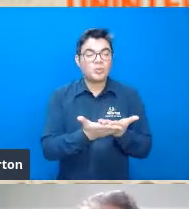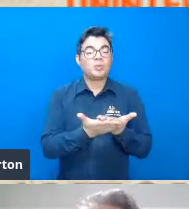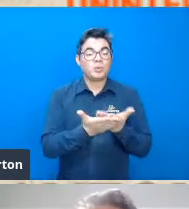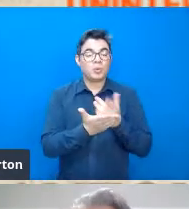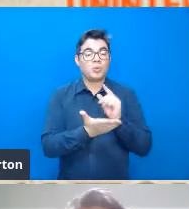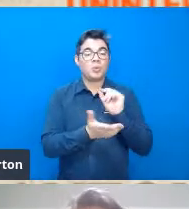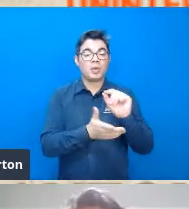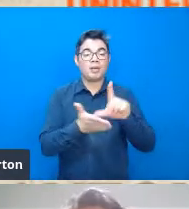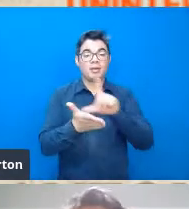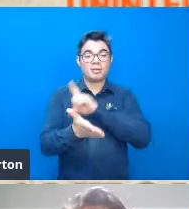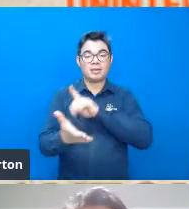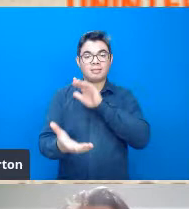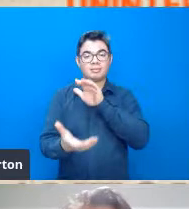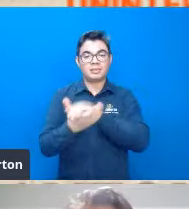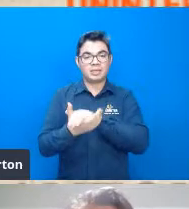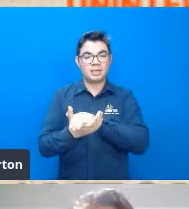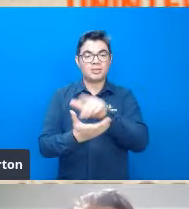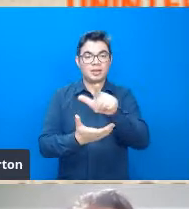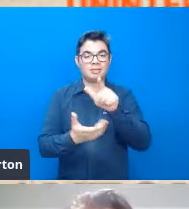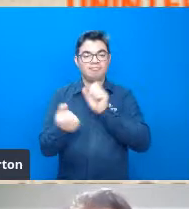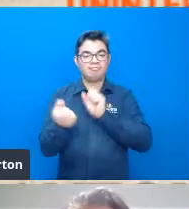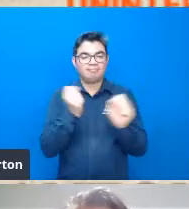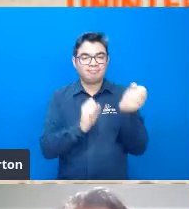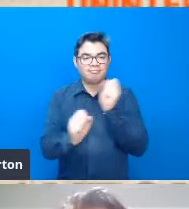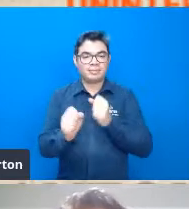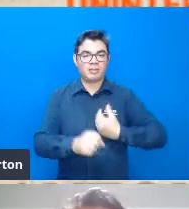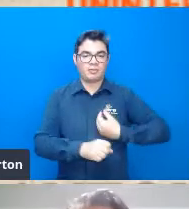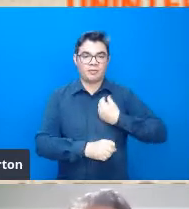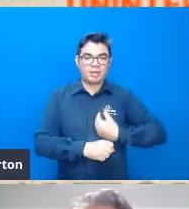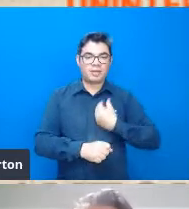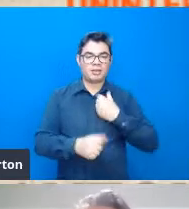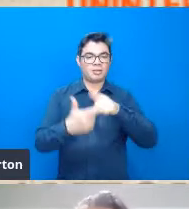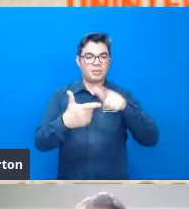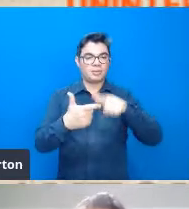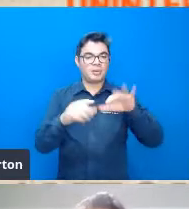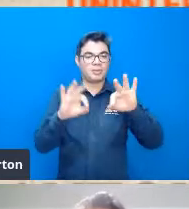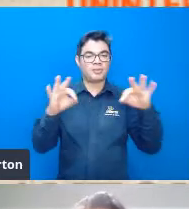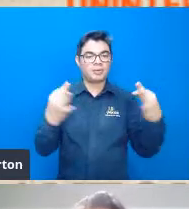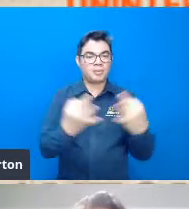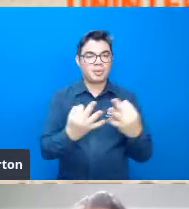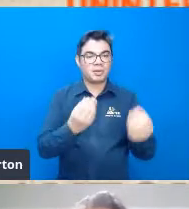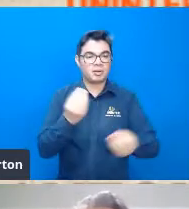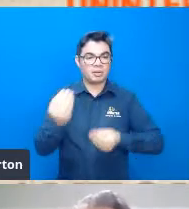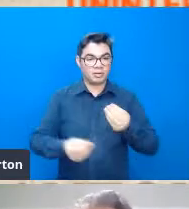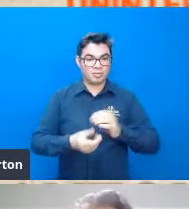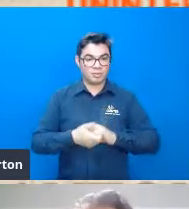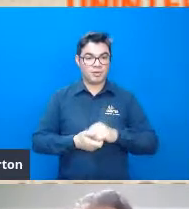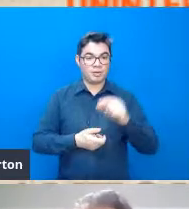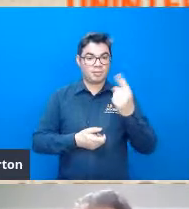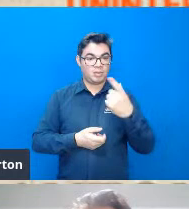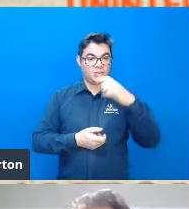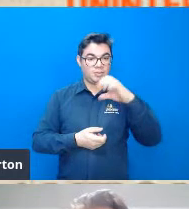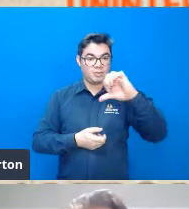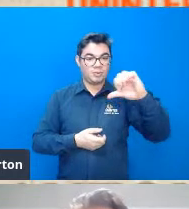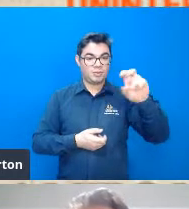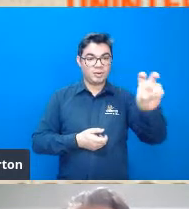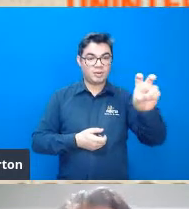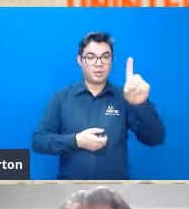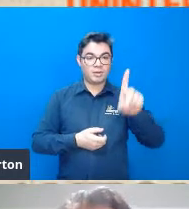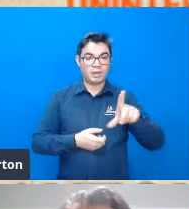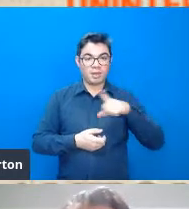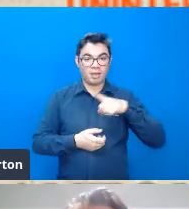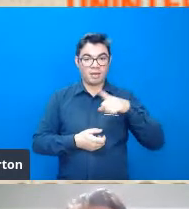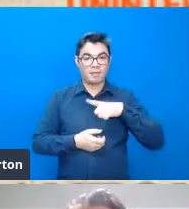e ele também tem suas aflições vive tem sua família e em 95 ele teve a perda